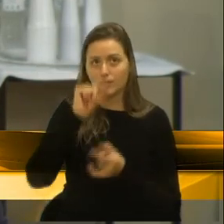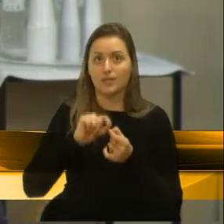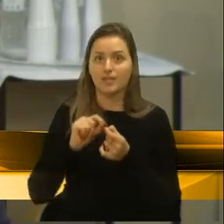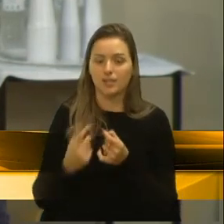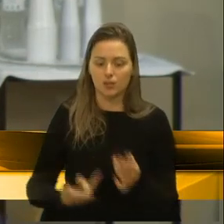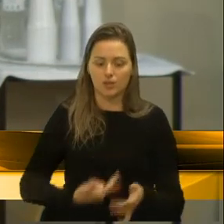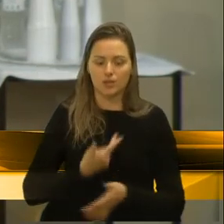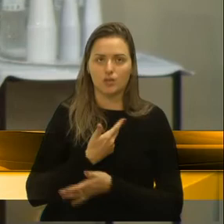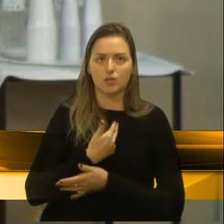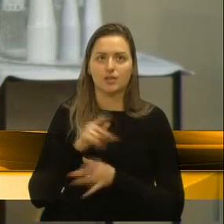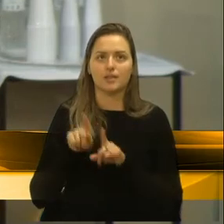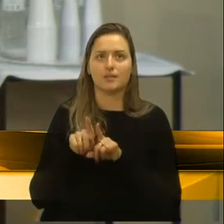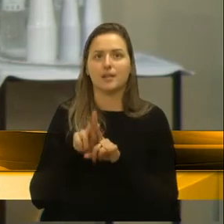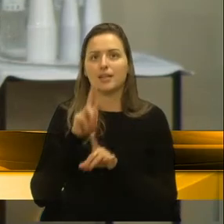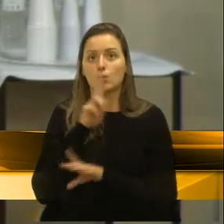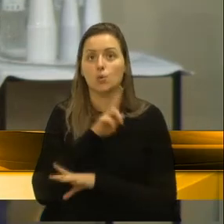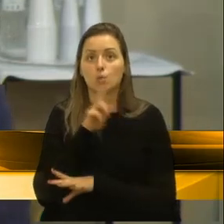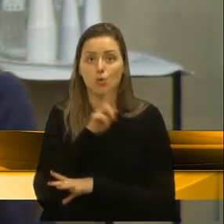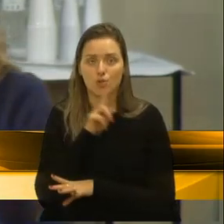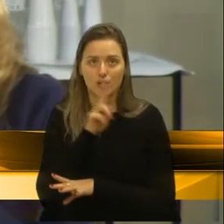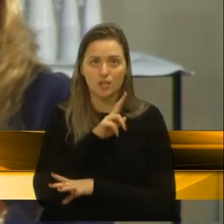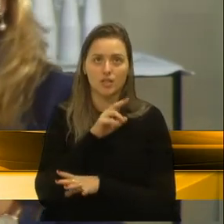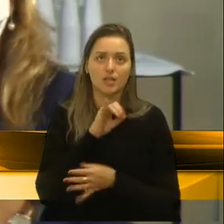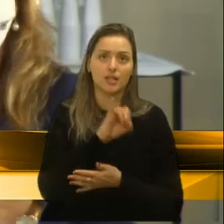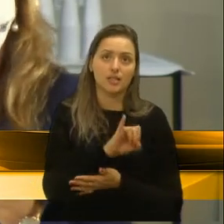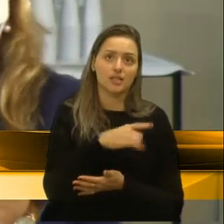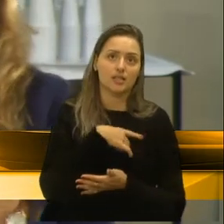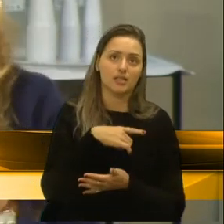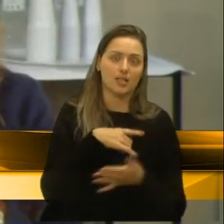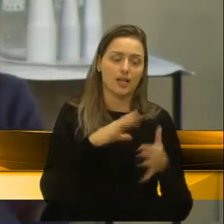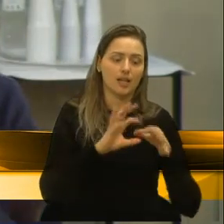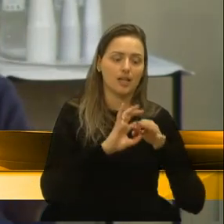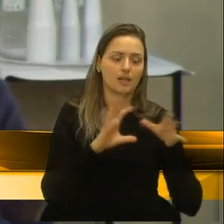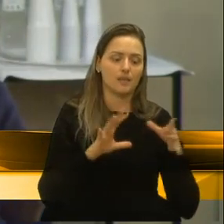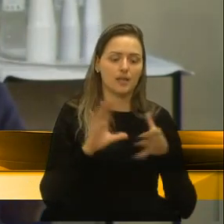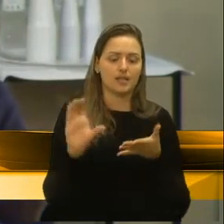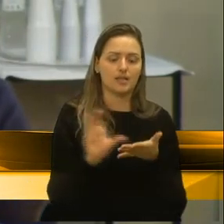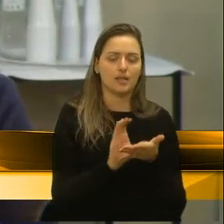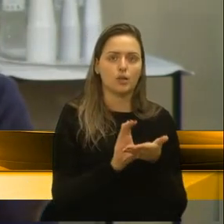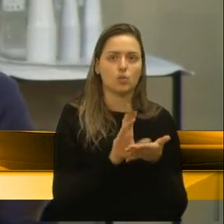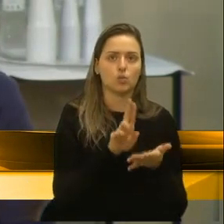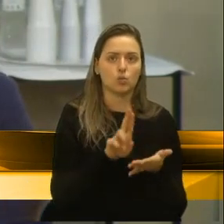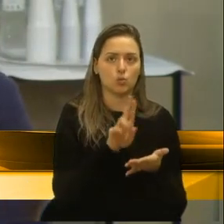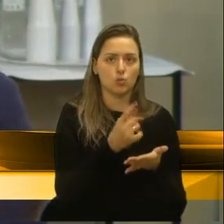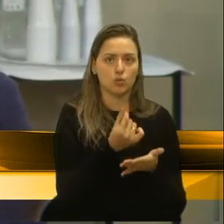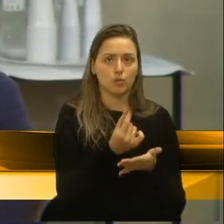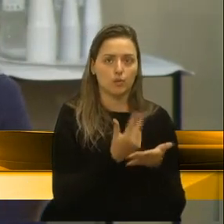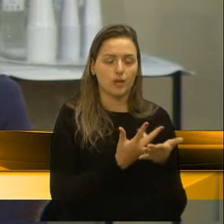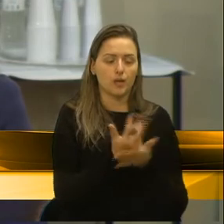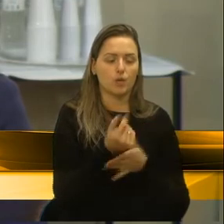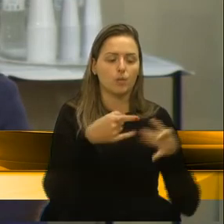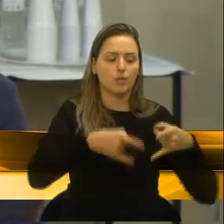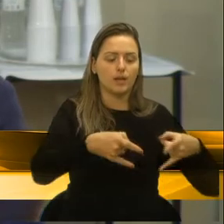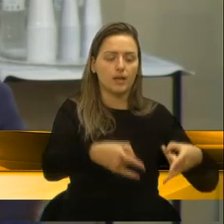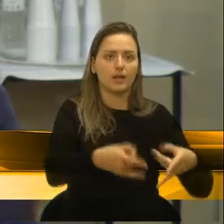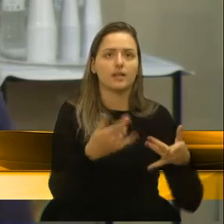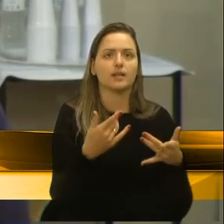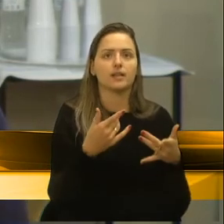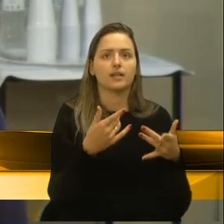procedimentos de urgência. Então, se tiver disponibilidade dessa verba, usar para compra de leitos no privado.